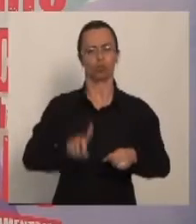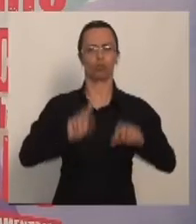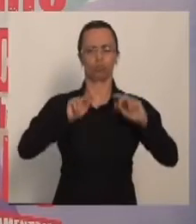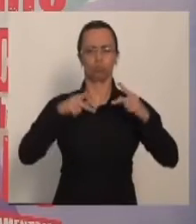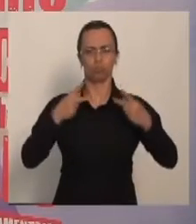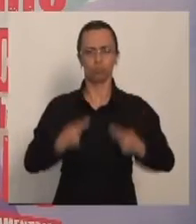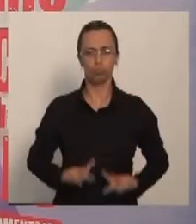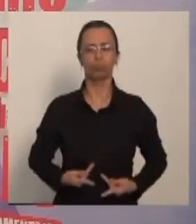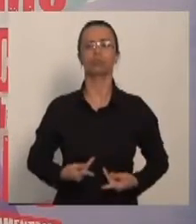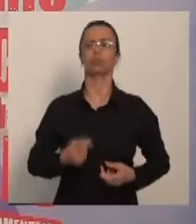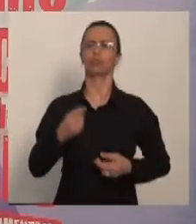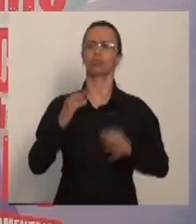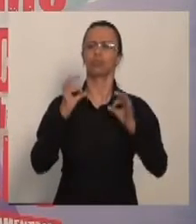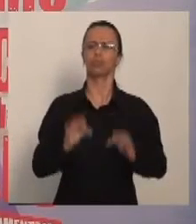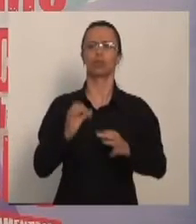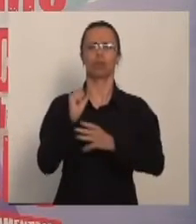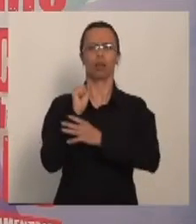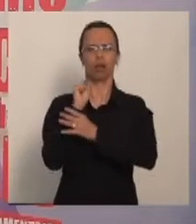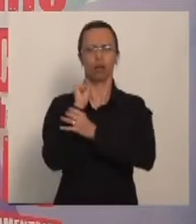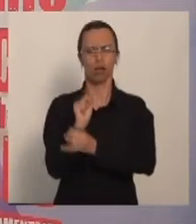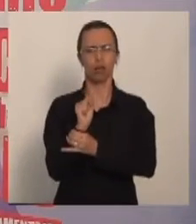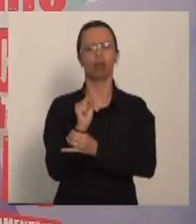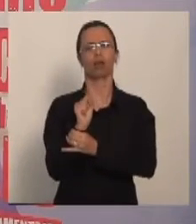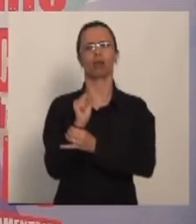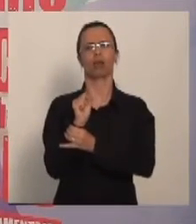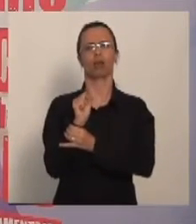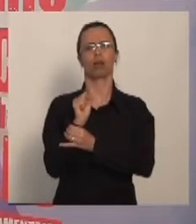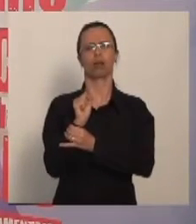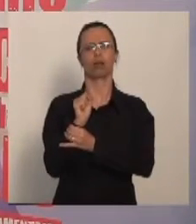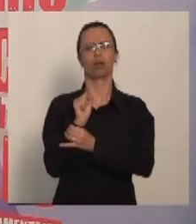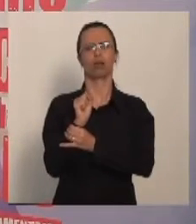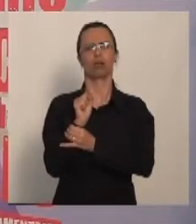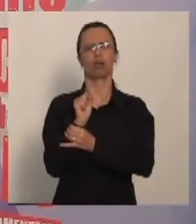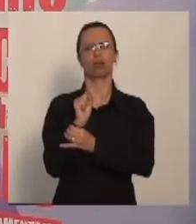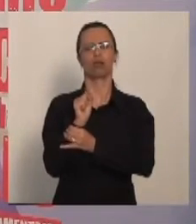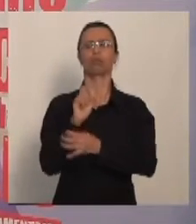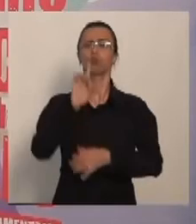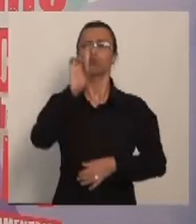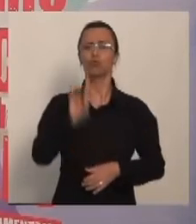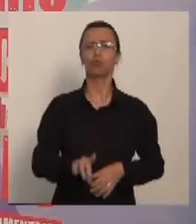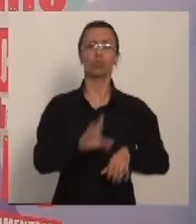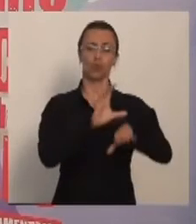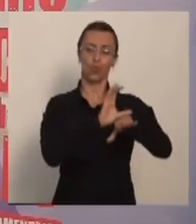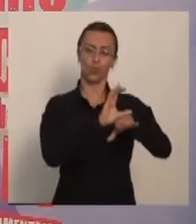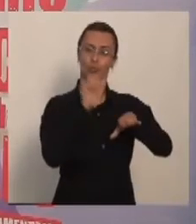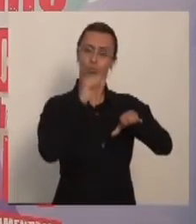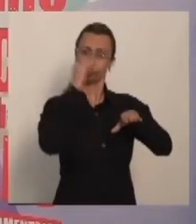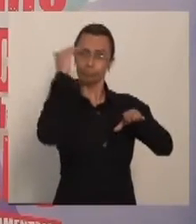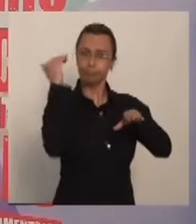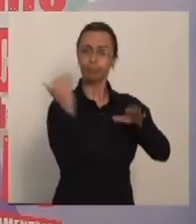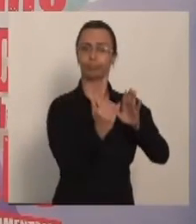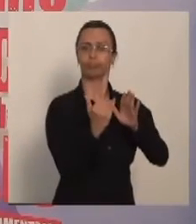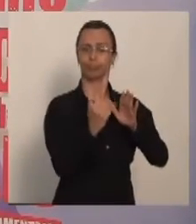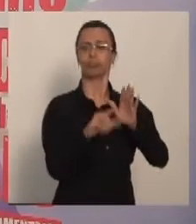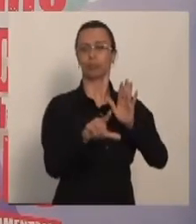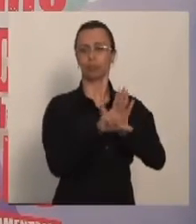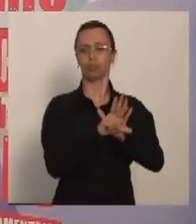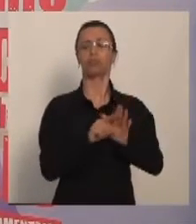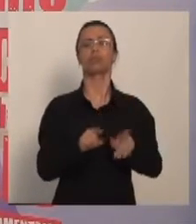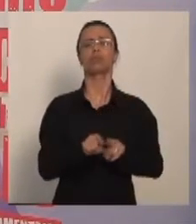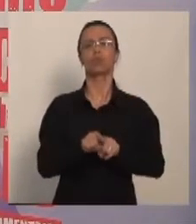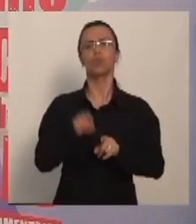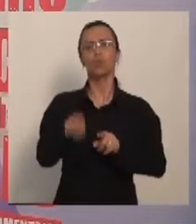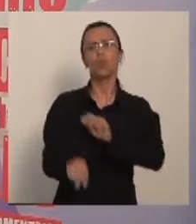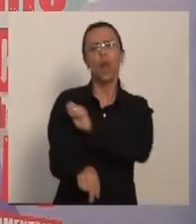para a defesa dos direitos humanos, para a garantia dos direitos constitucionais,